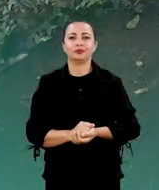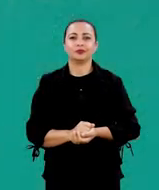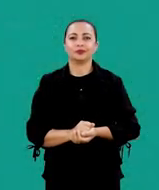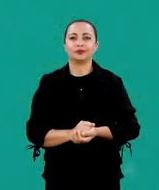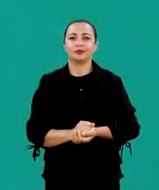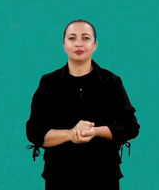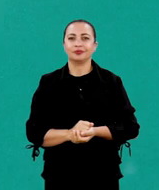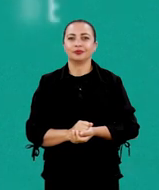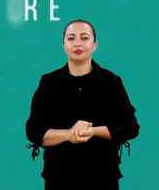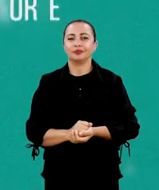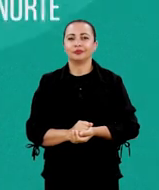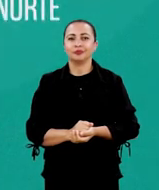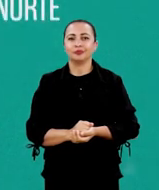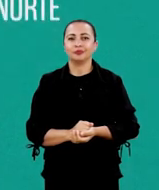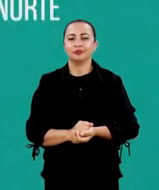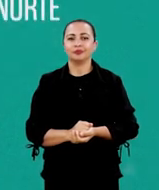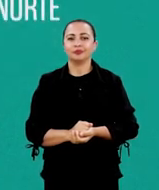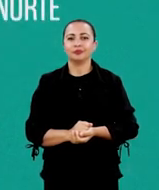Norte.